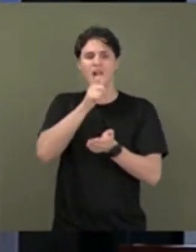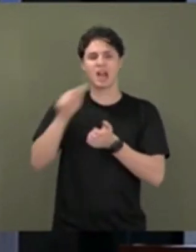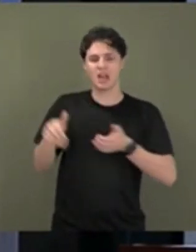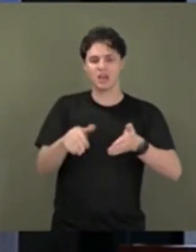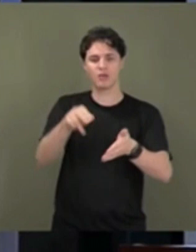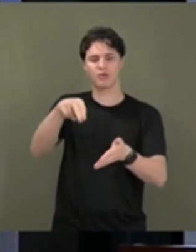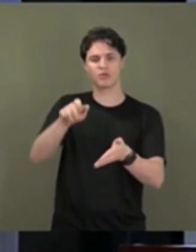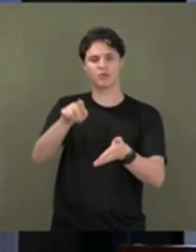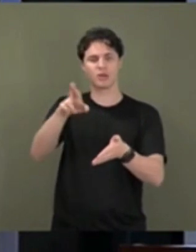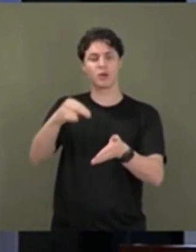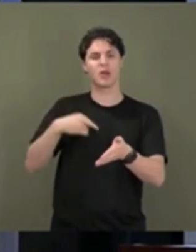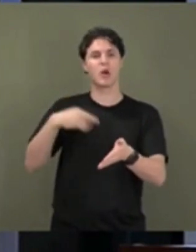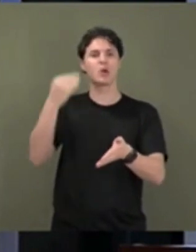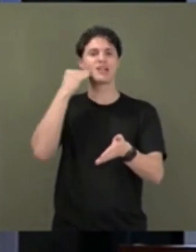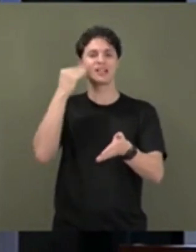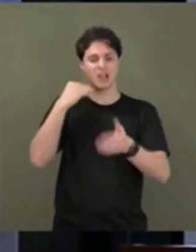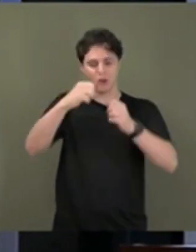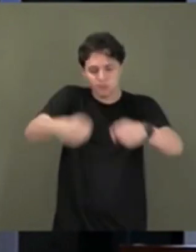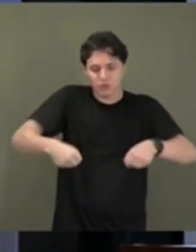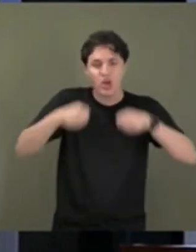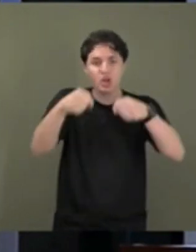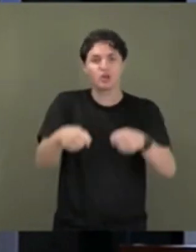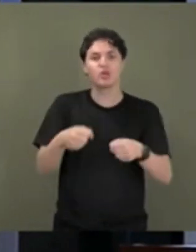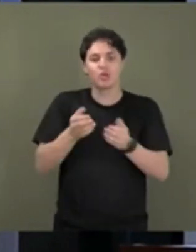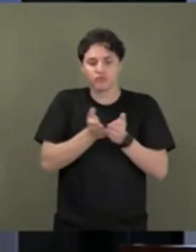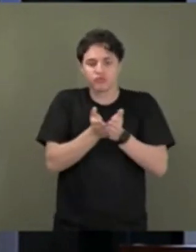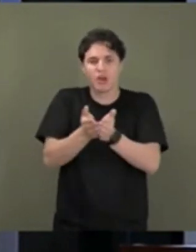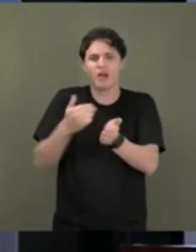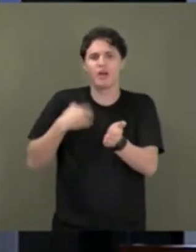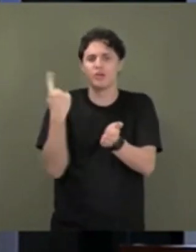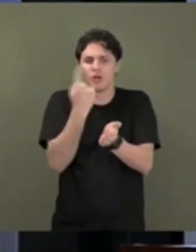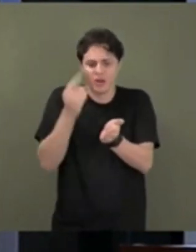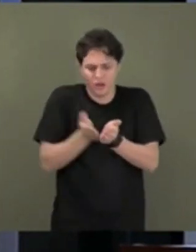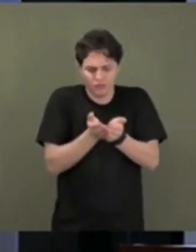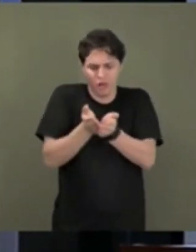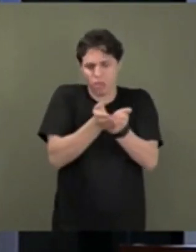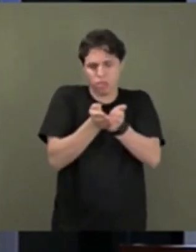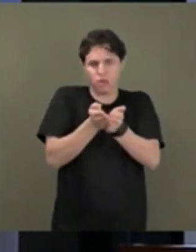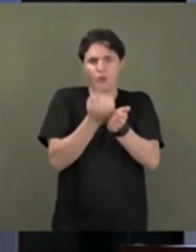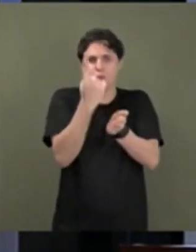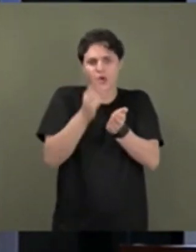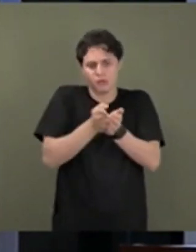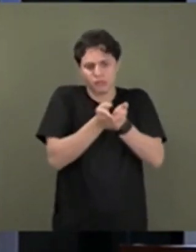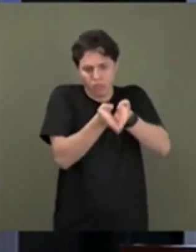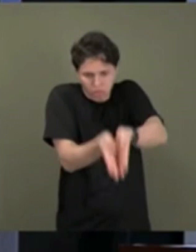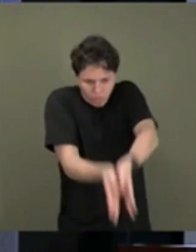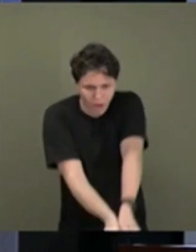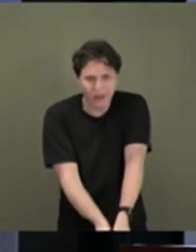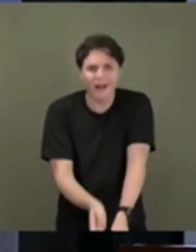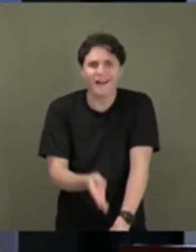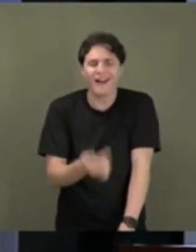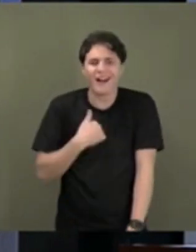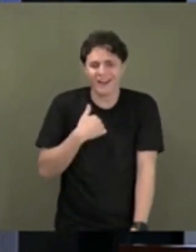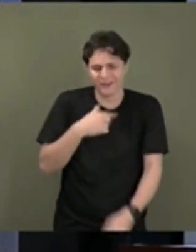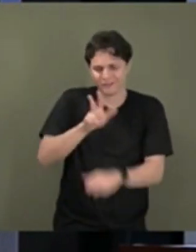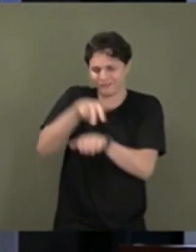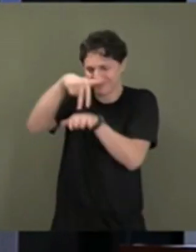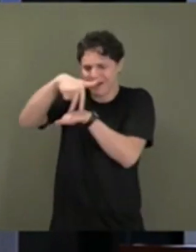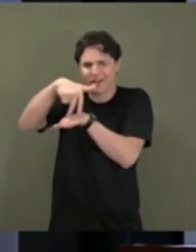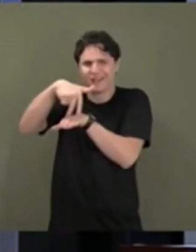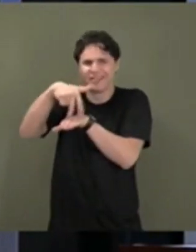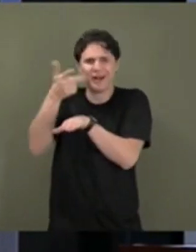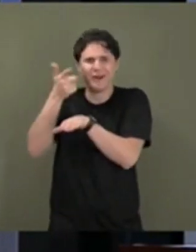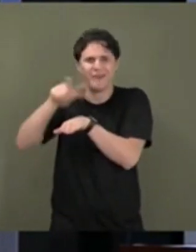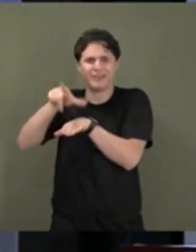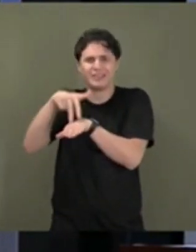remar duas canoas, eu sozinho. Eu afundei com uma e fiquei em pé na outra. Foi quando